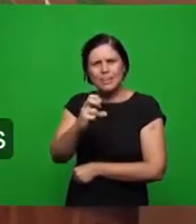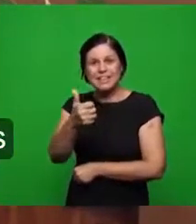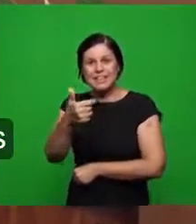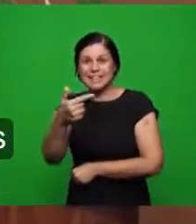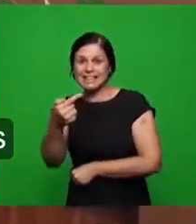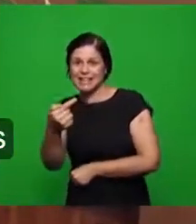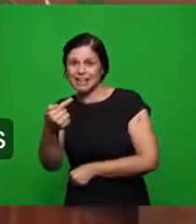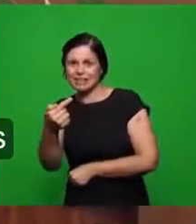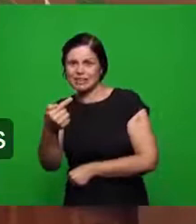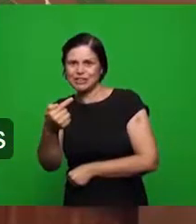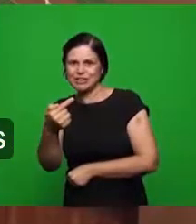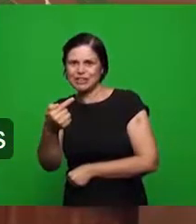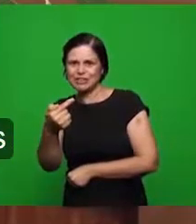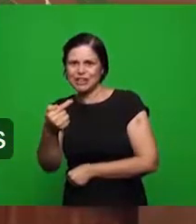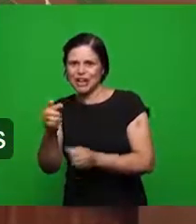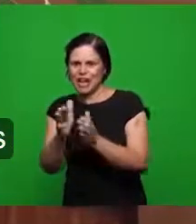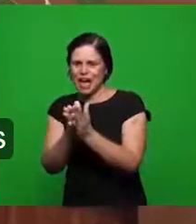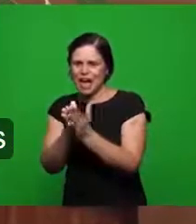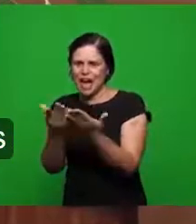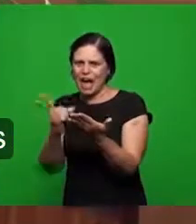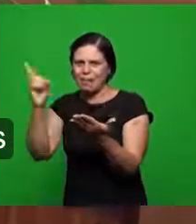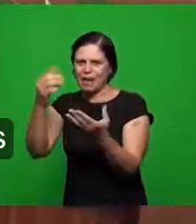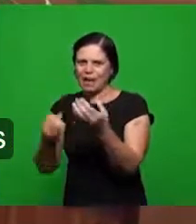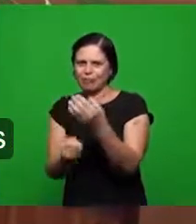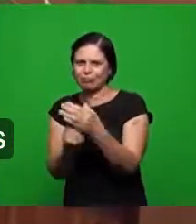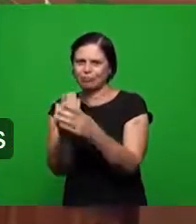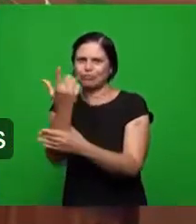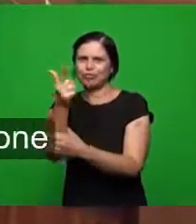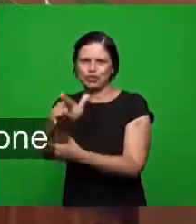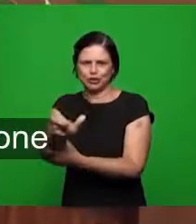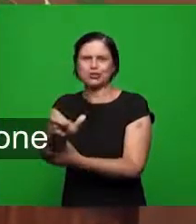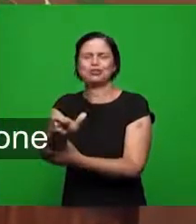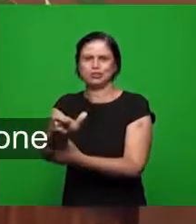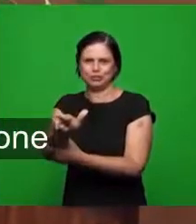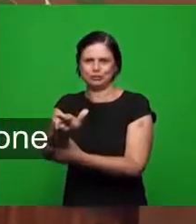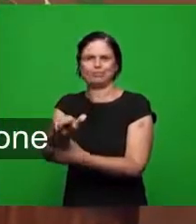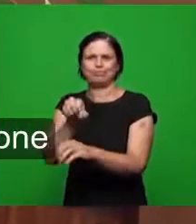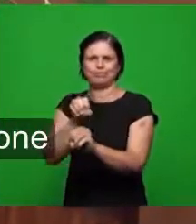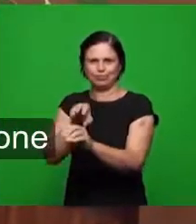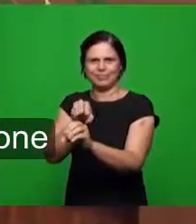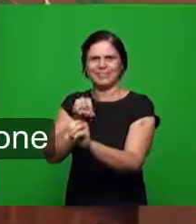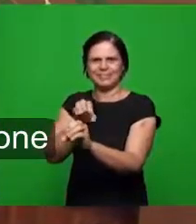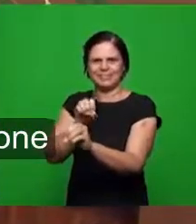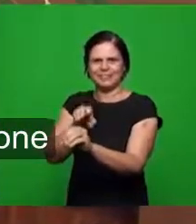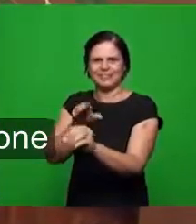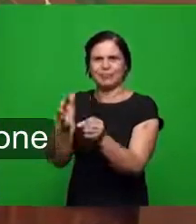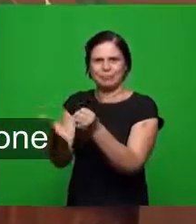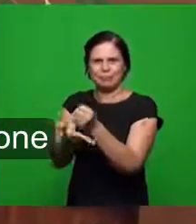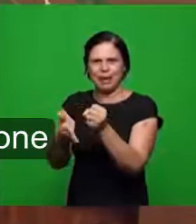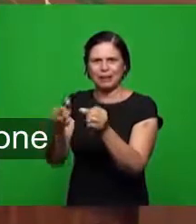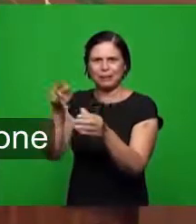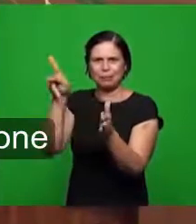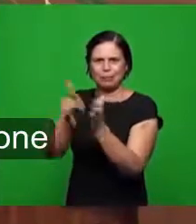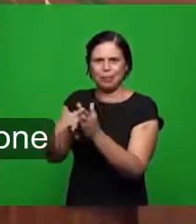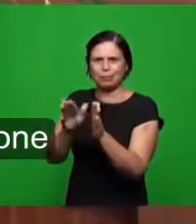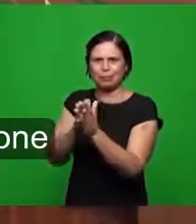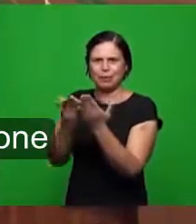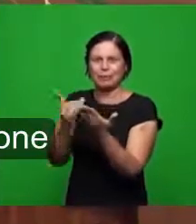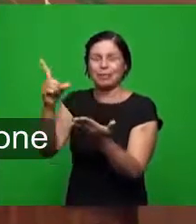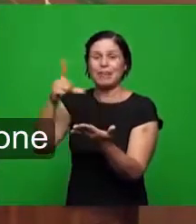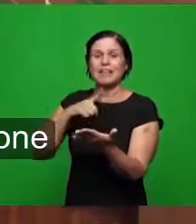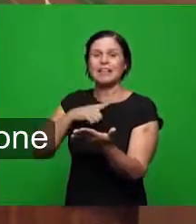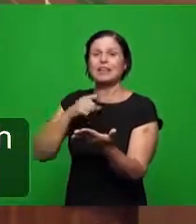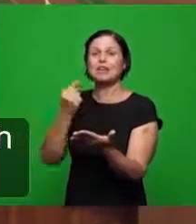a palavra aos ensinos básicos da palavra se faz a grande revolução